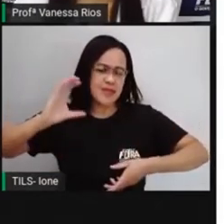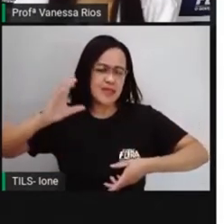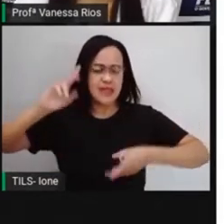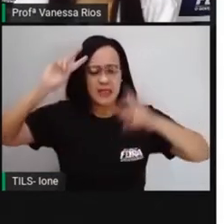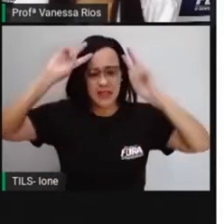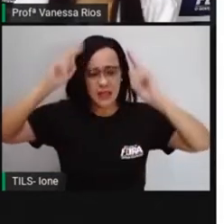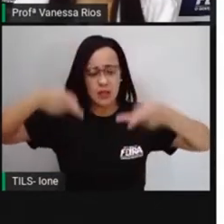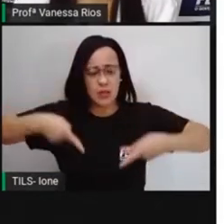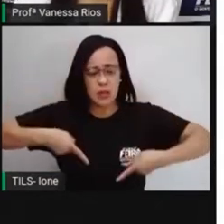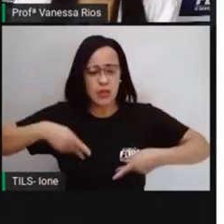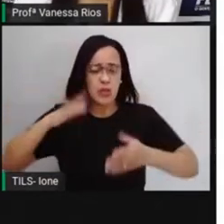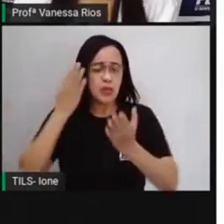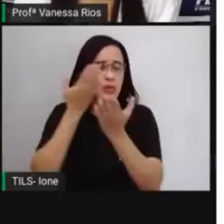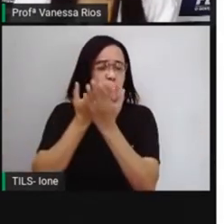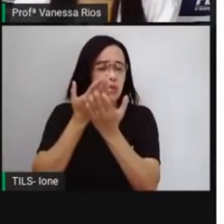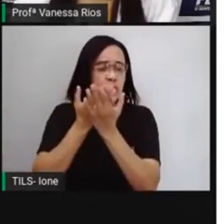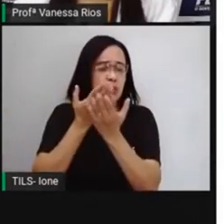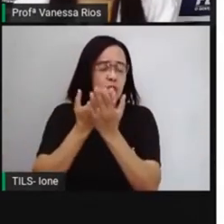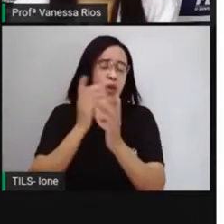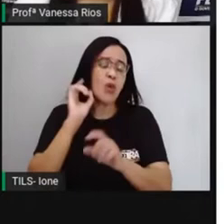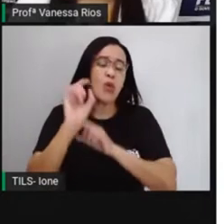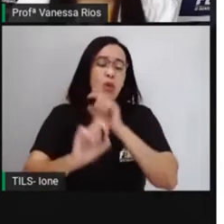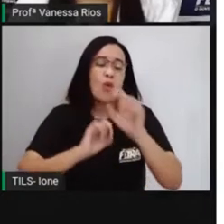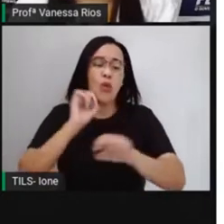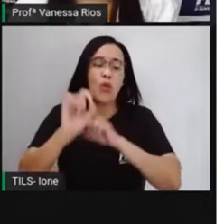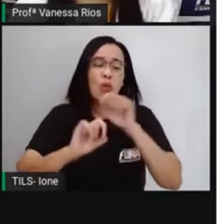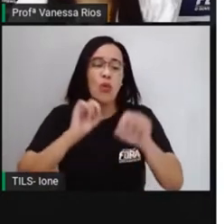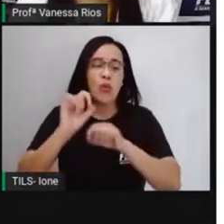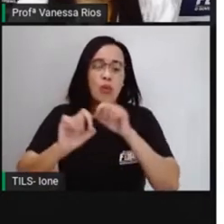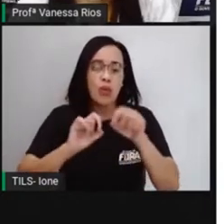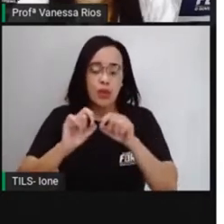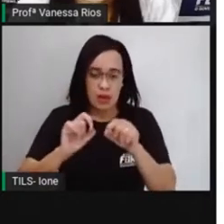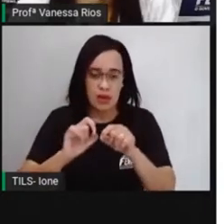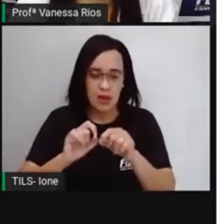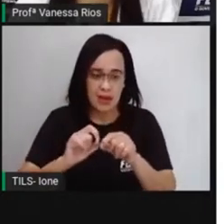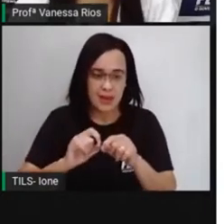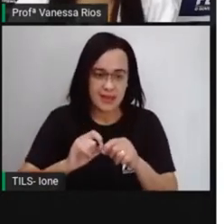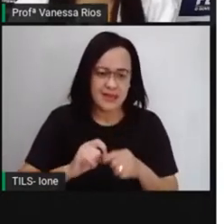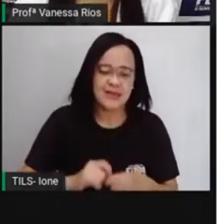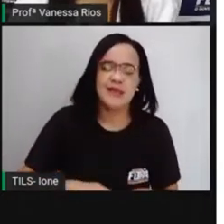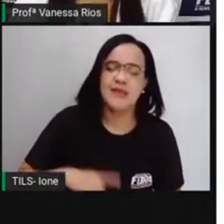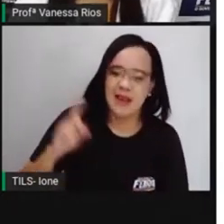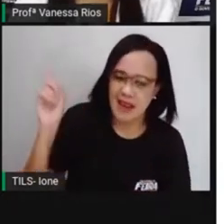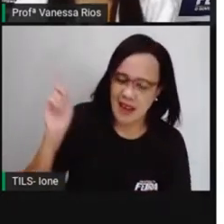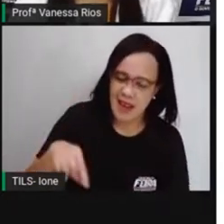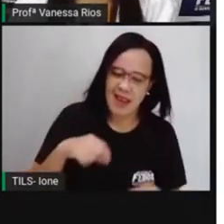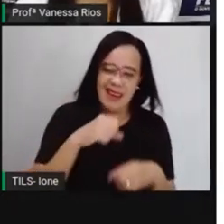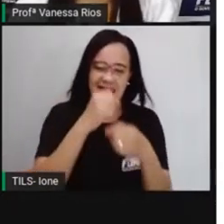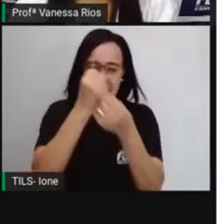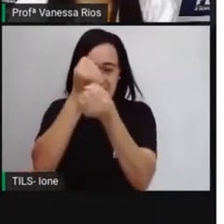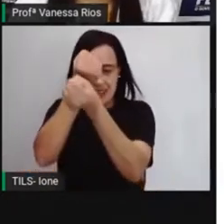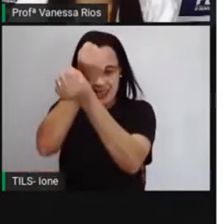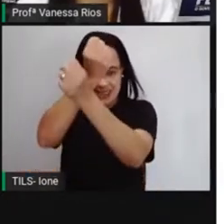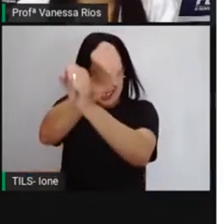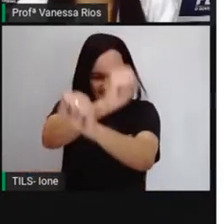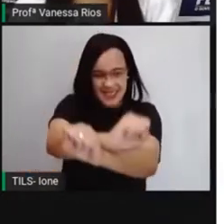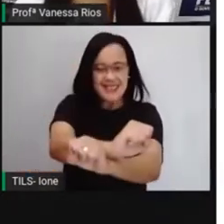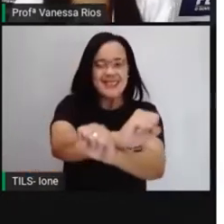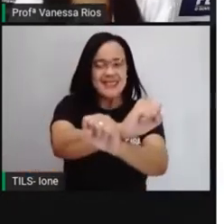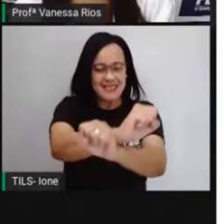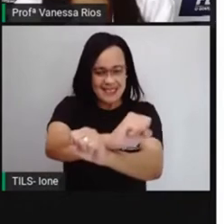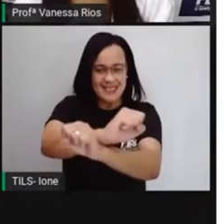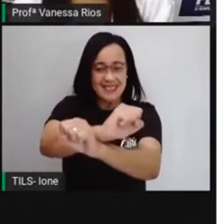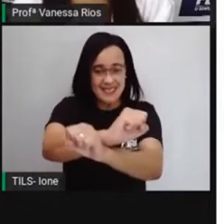escravização dos africanos. olhem só, esse